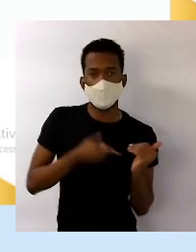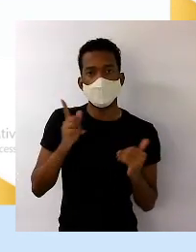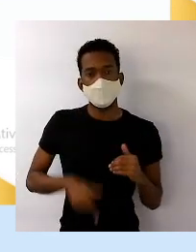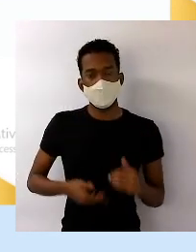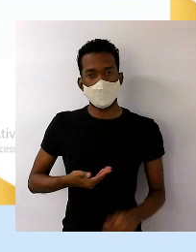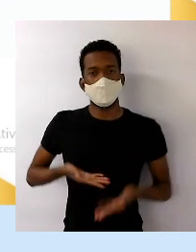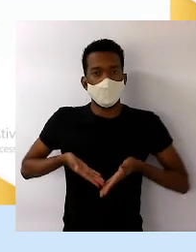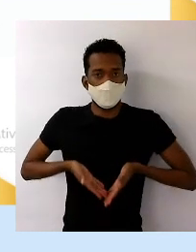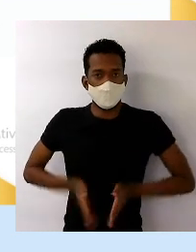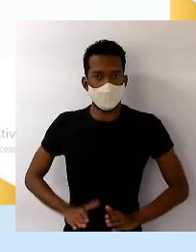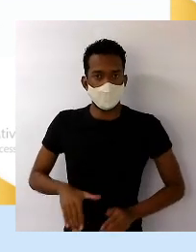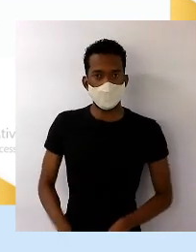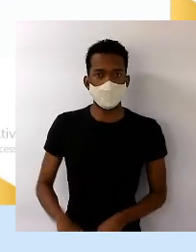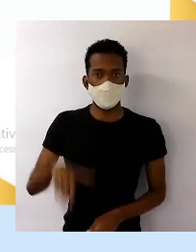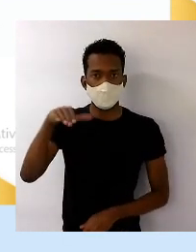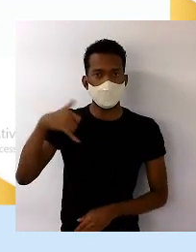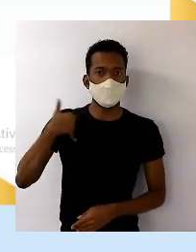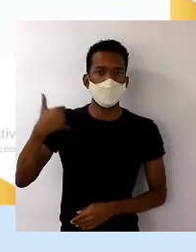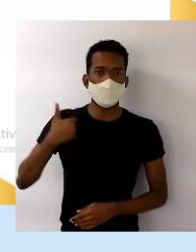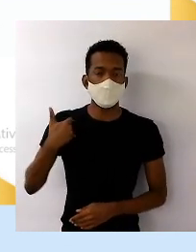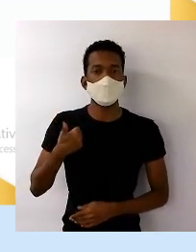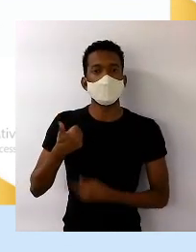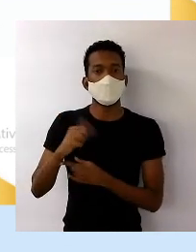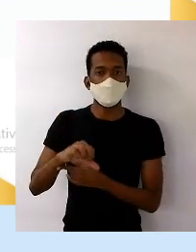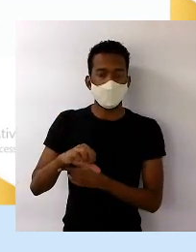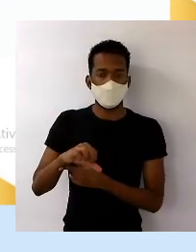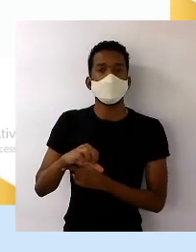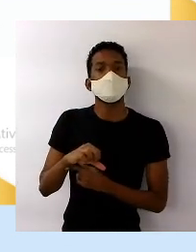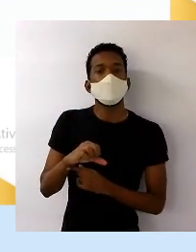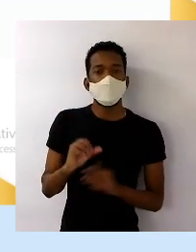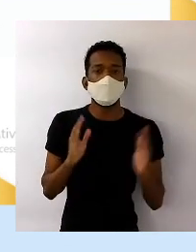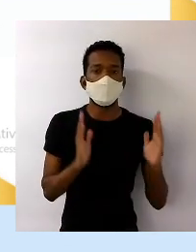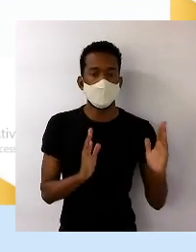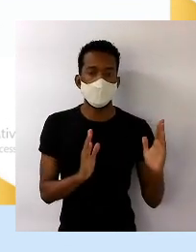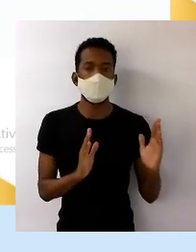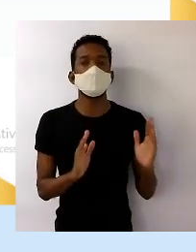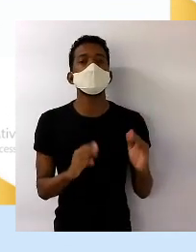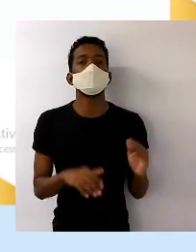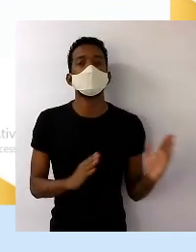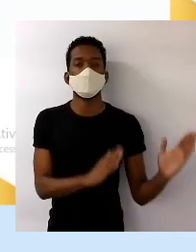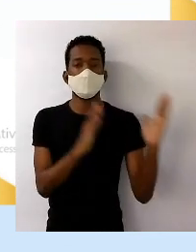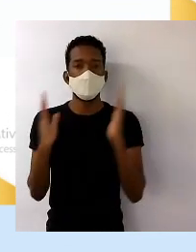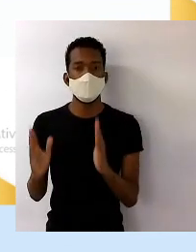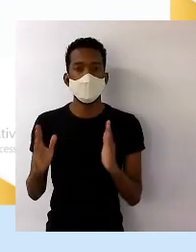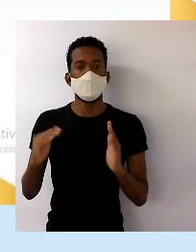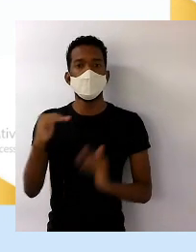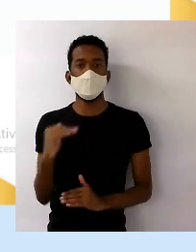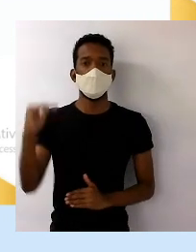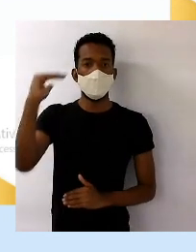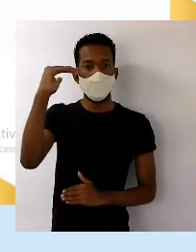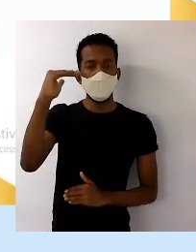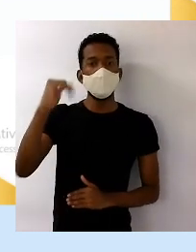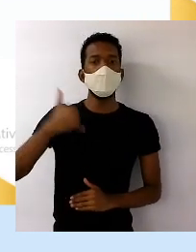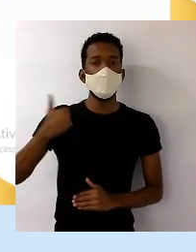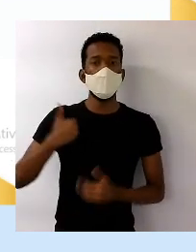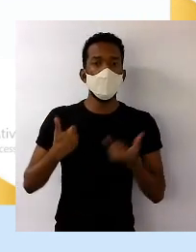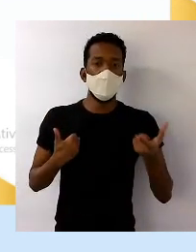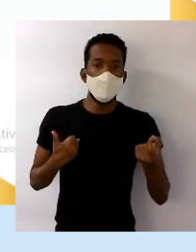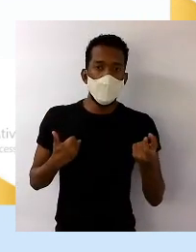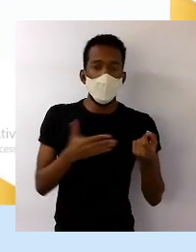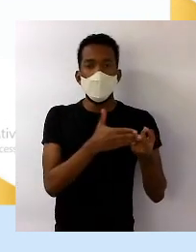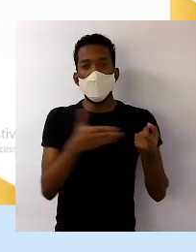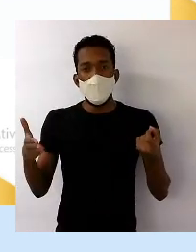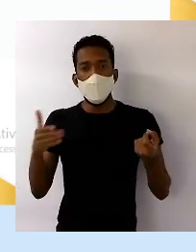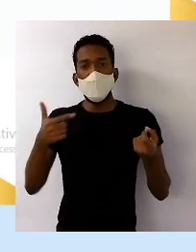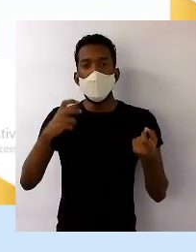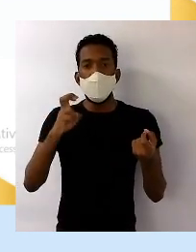nascimento até a faixa etária de 19 anos. As adultas, que vão de 20 anos aos 59,